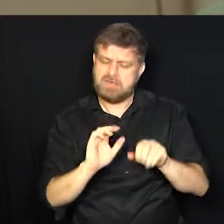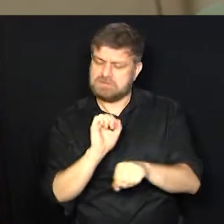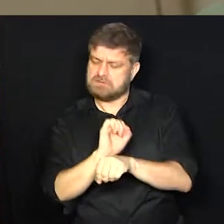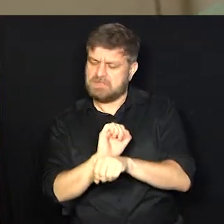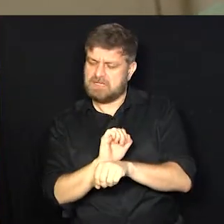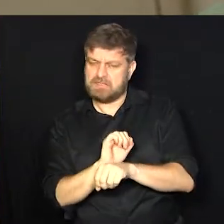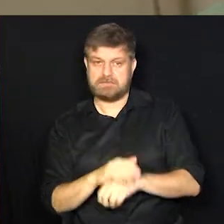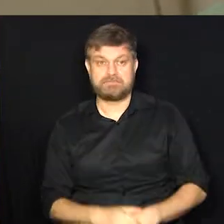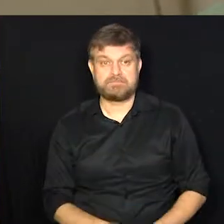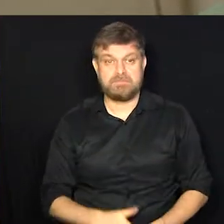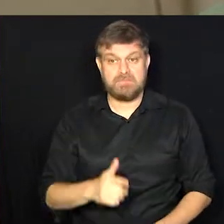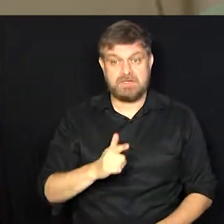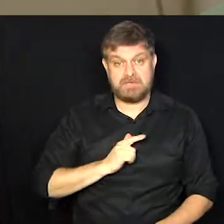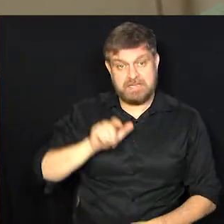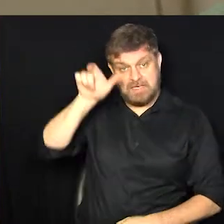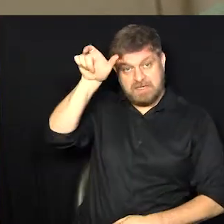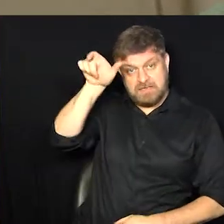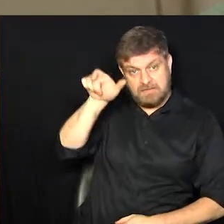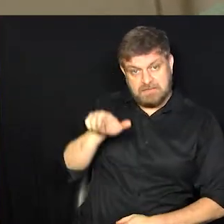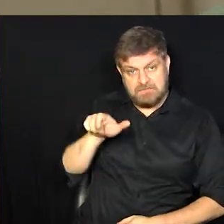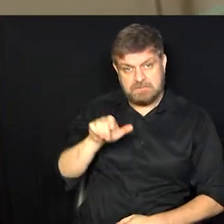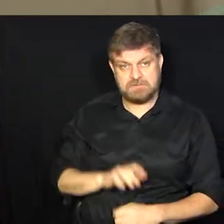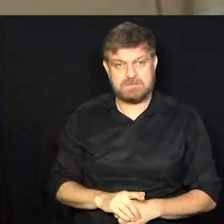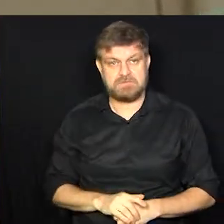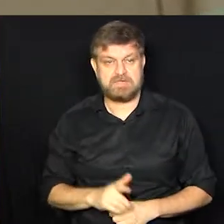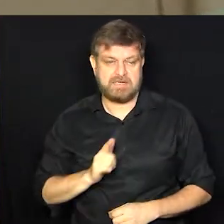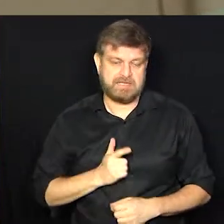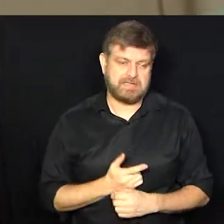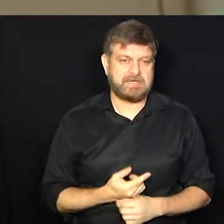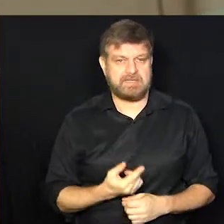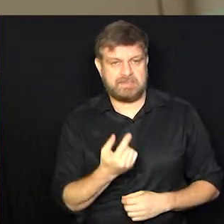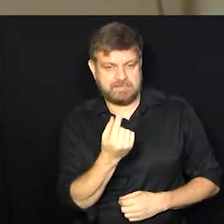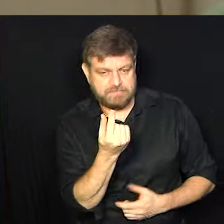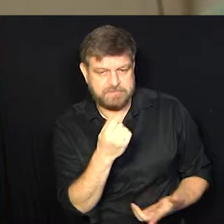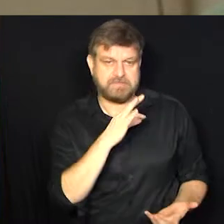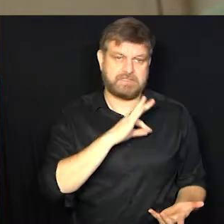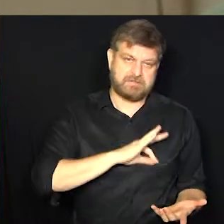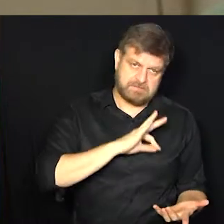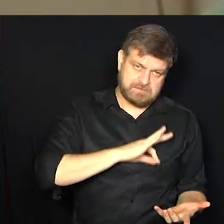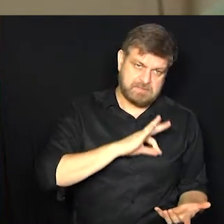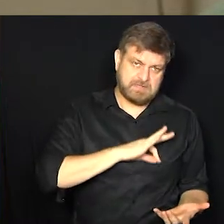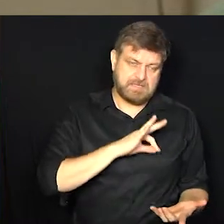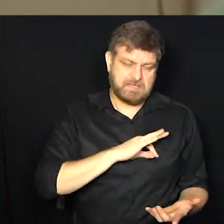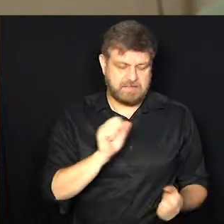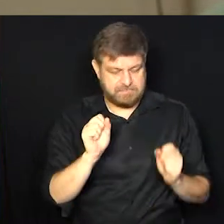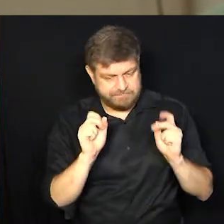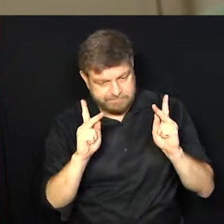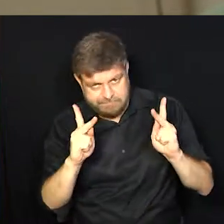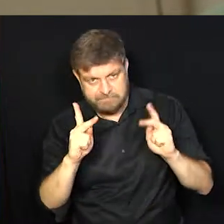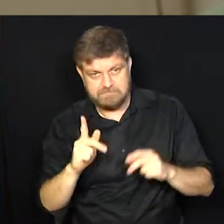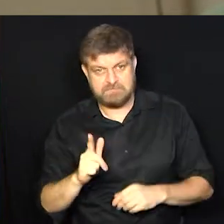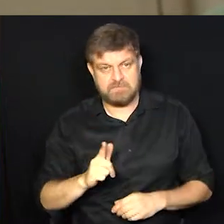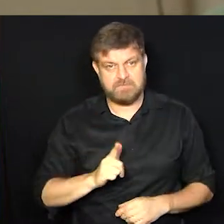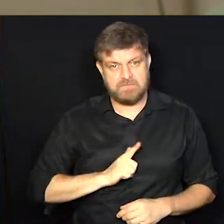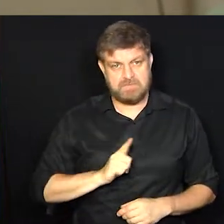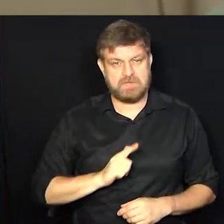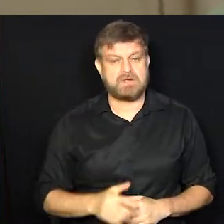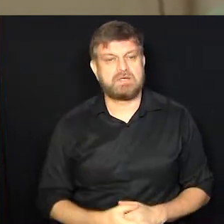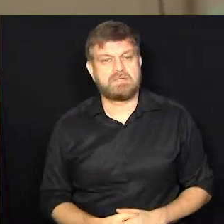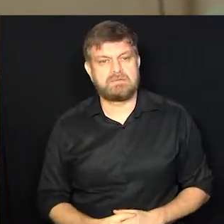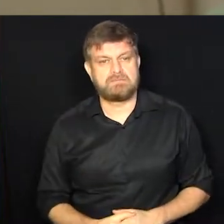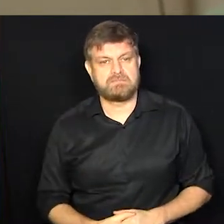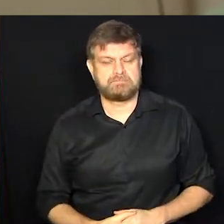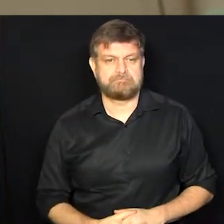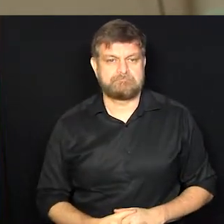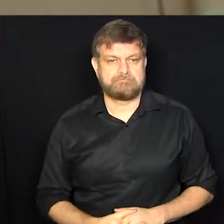pessoas entram para, lógico, ganhar vida, ganhar... Tipo, levar uma vida,